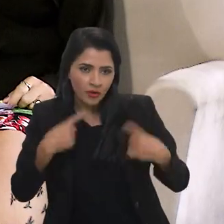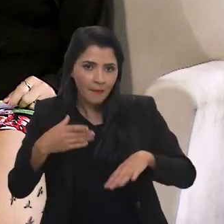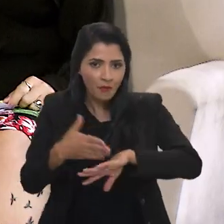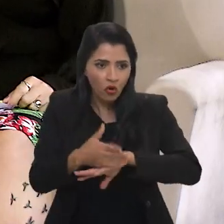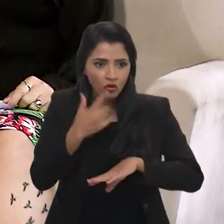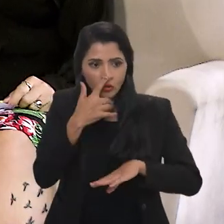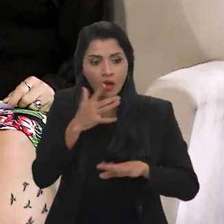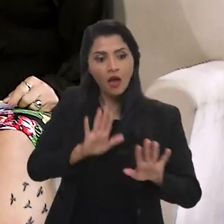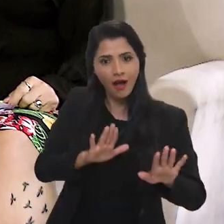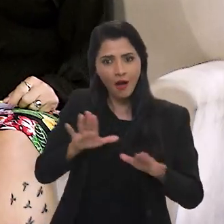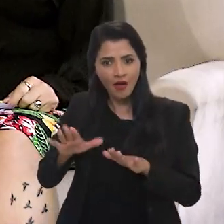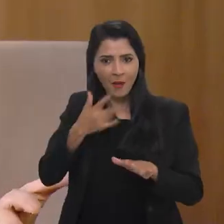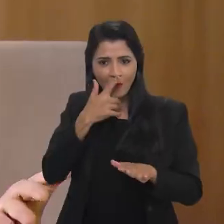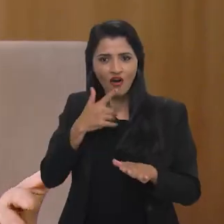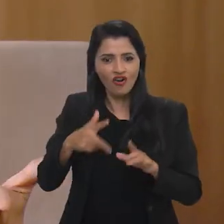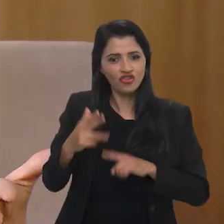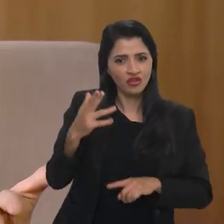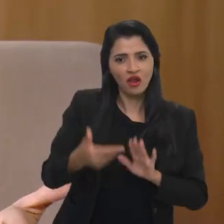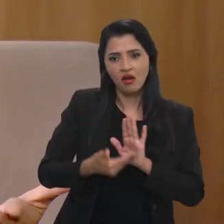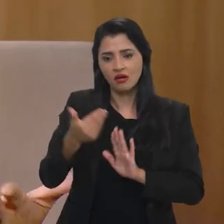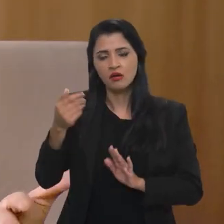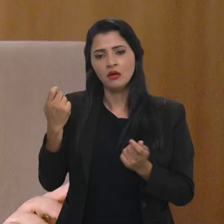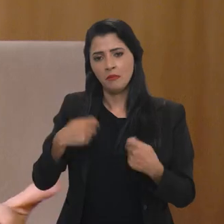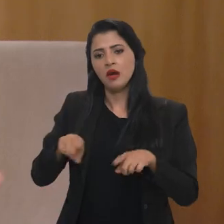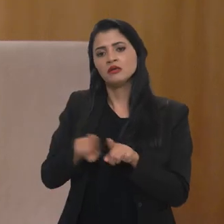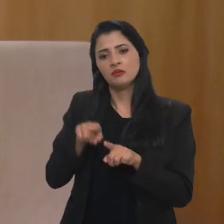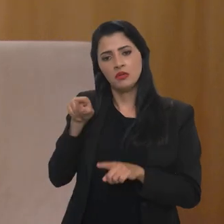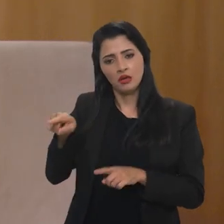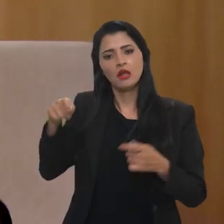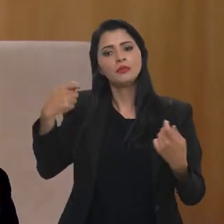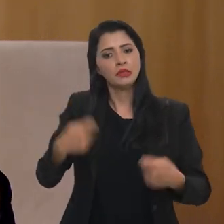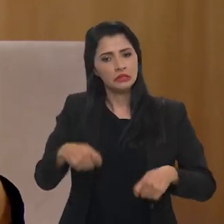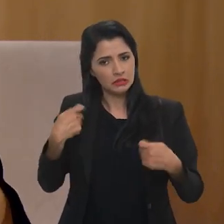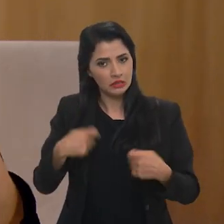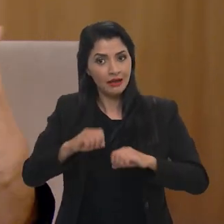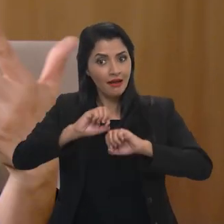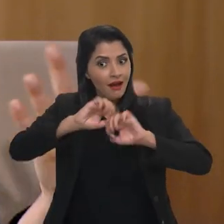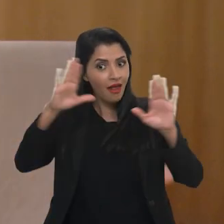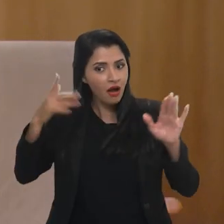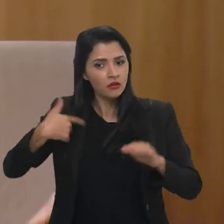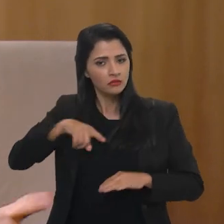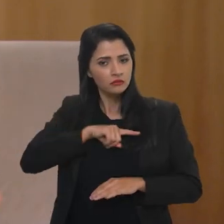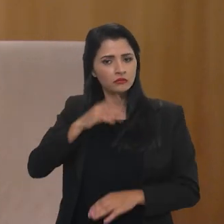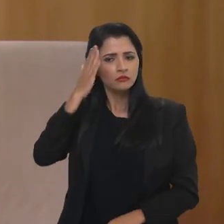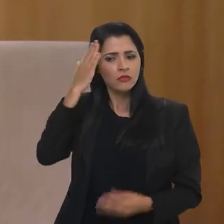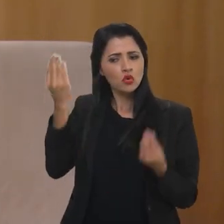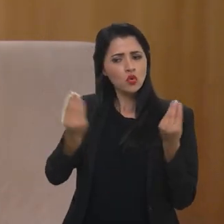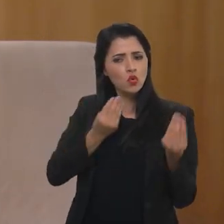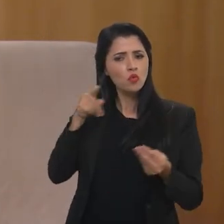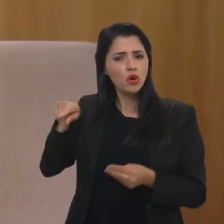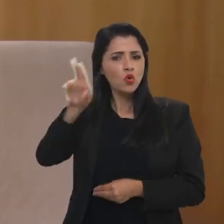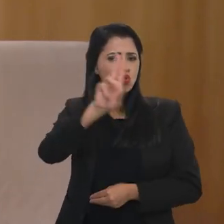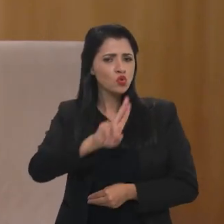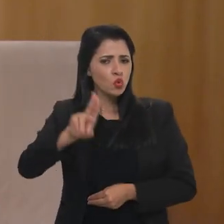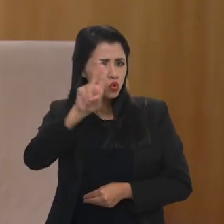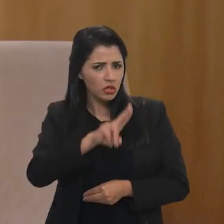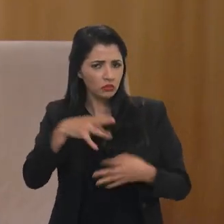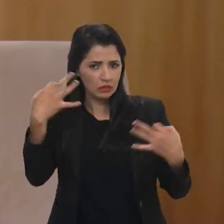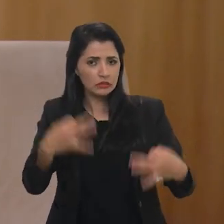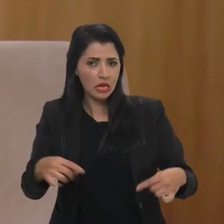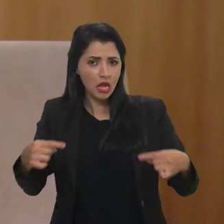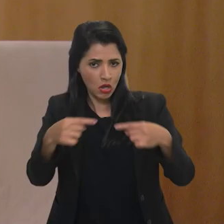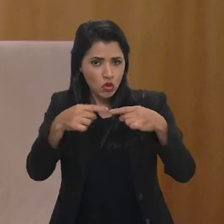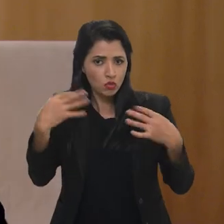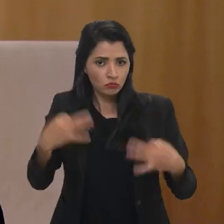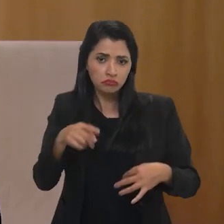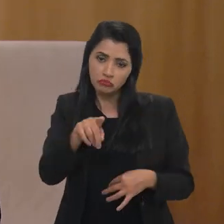debate, mas, a partir do momento que ela tem essa discricionalidade, ela tem que ter transparência, para a gente saber como ela está usando, se ela está usando de